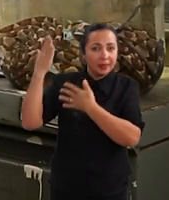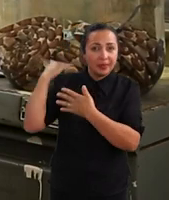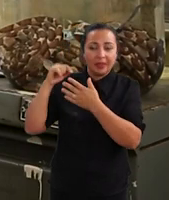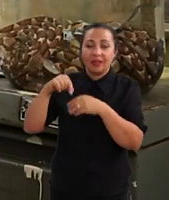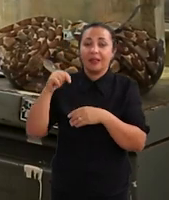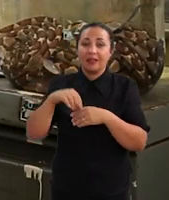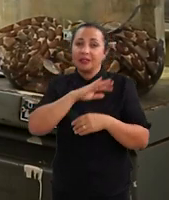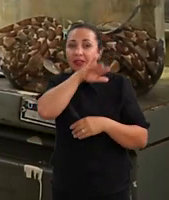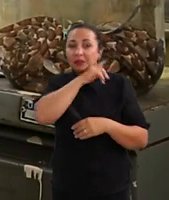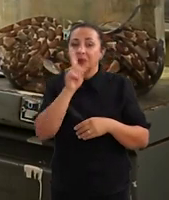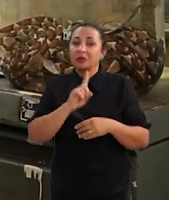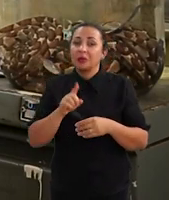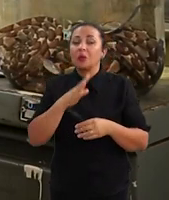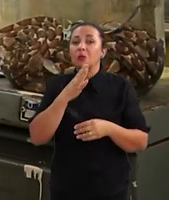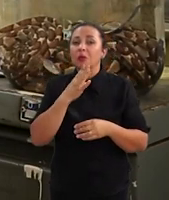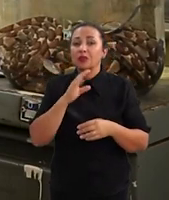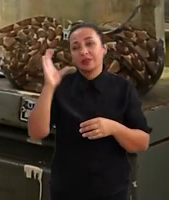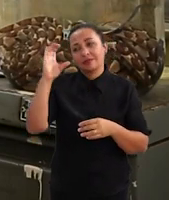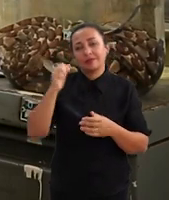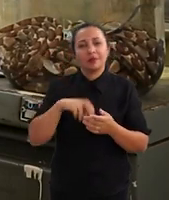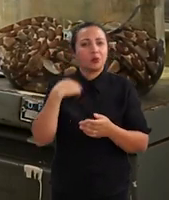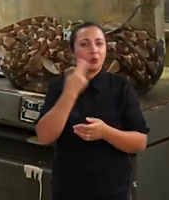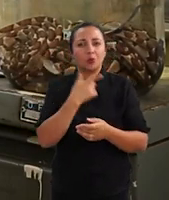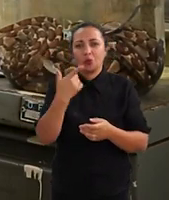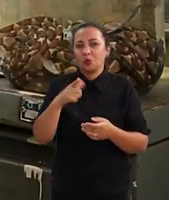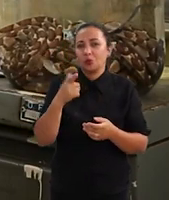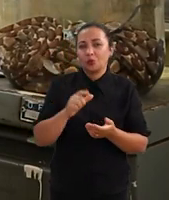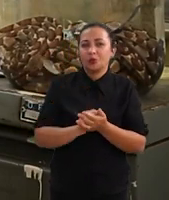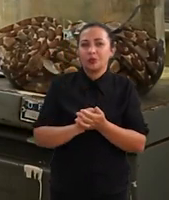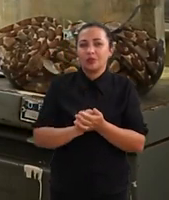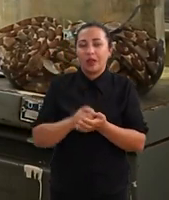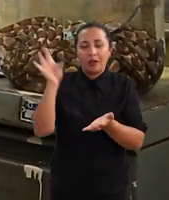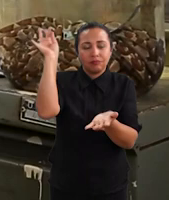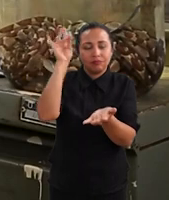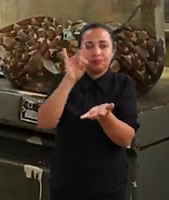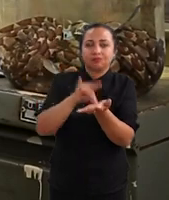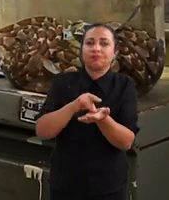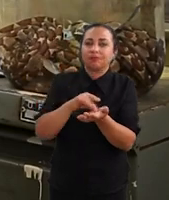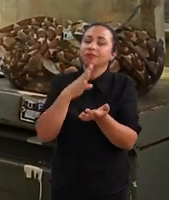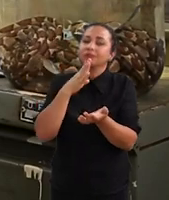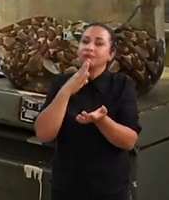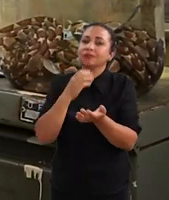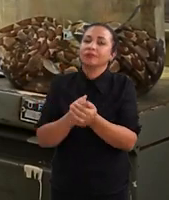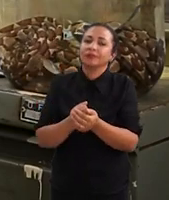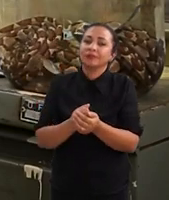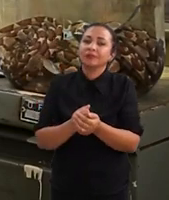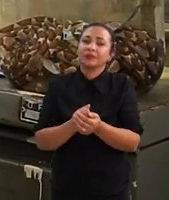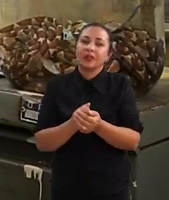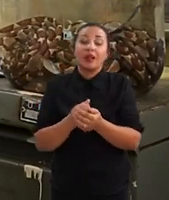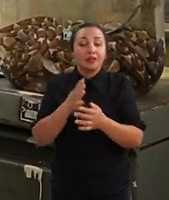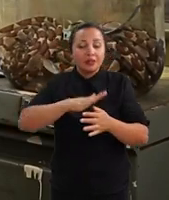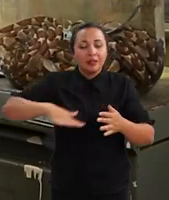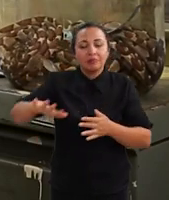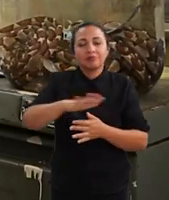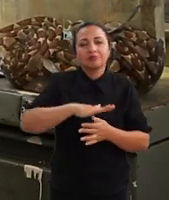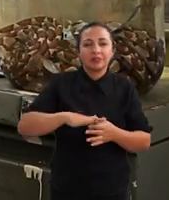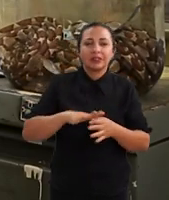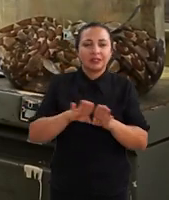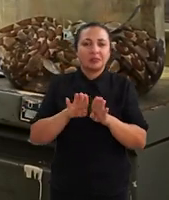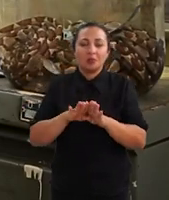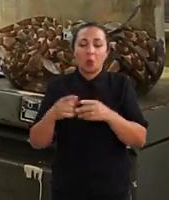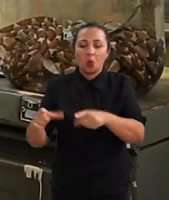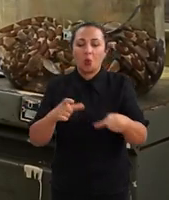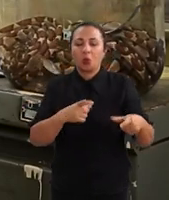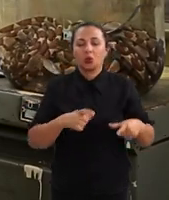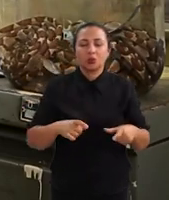essa espécie não era reconhecida para a ciência. A gente não tinha oficialmente ela reconhecida e a área de distribuição